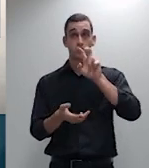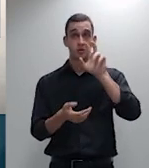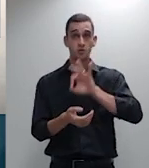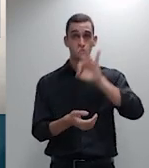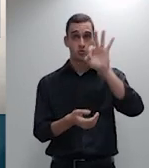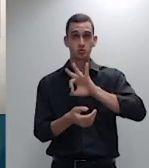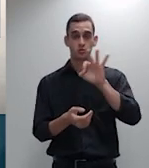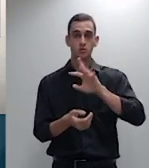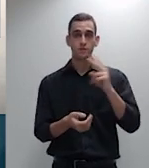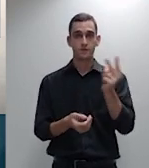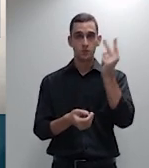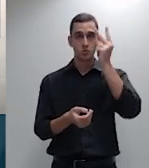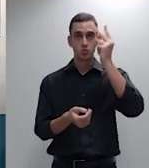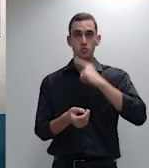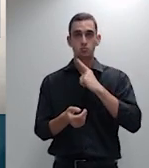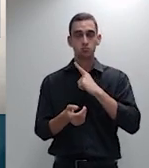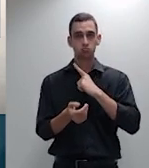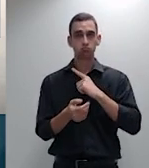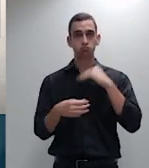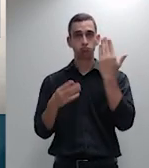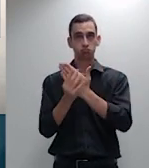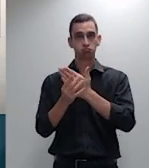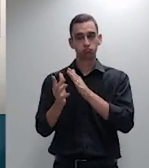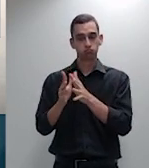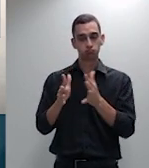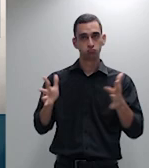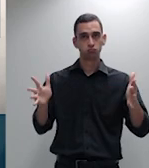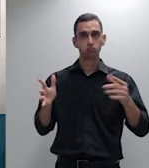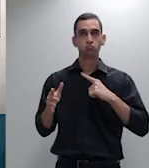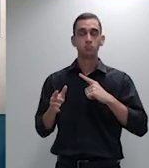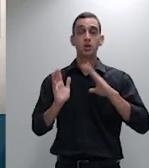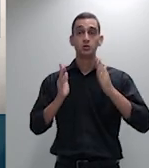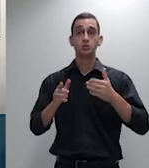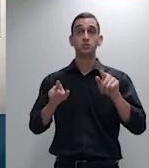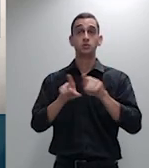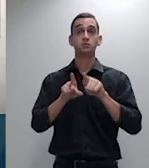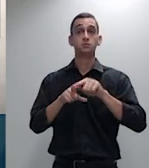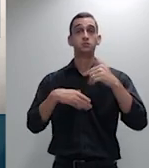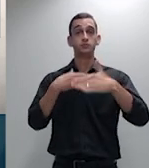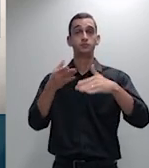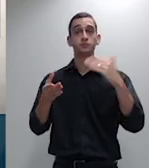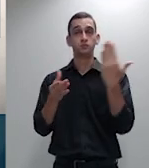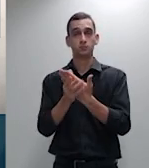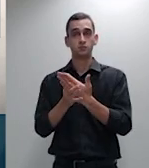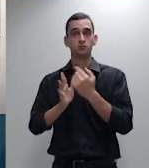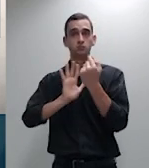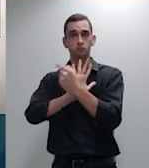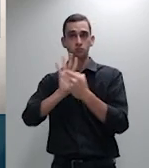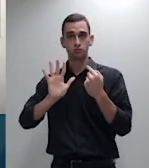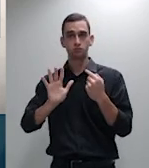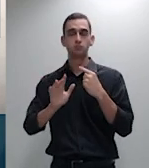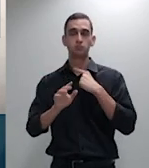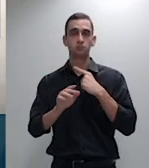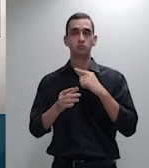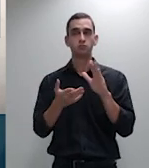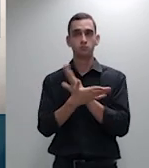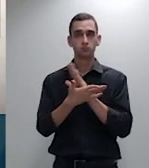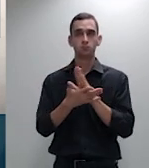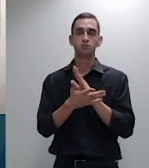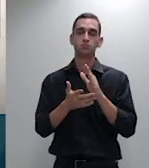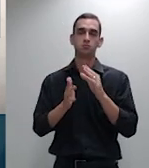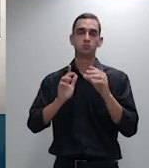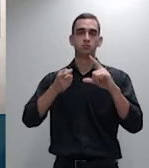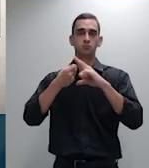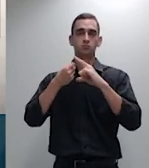ajuizamento da recisória não exime o autor da ação de responder pela sanção processual prevista no inciso 2 do artigo 968 do CPC